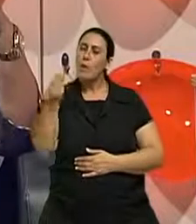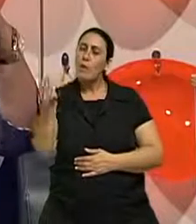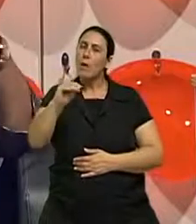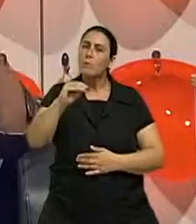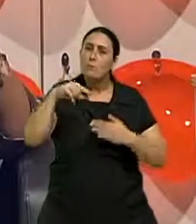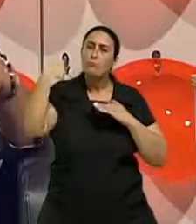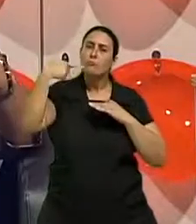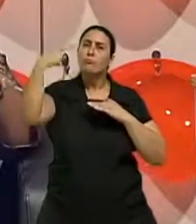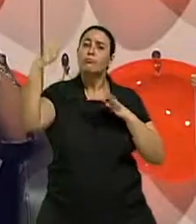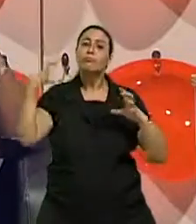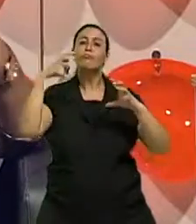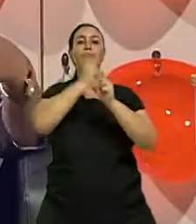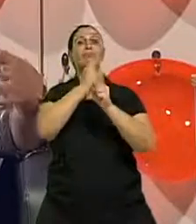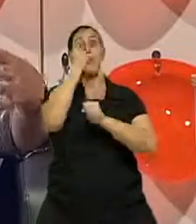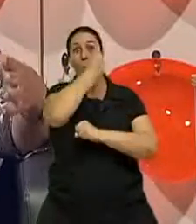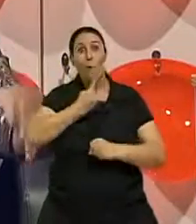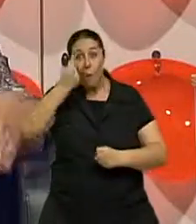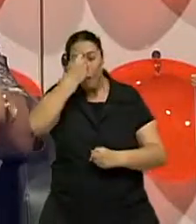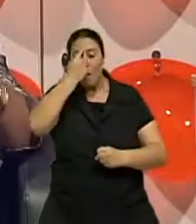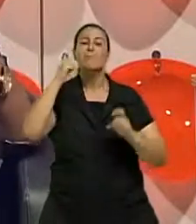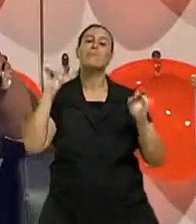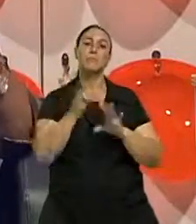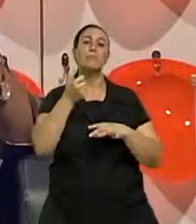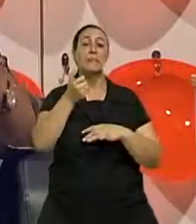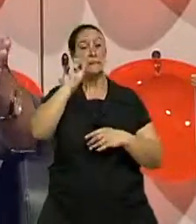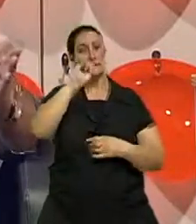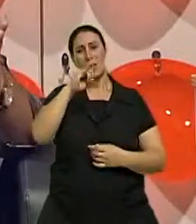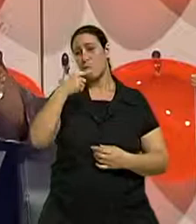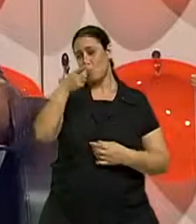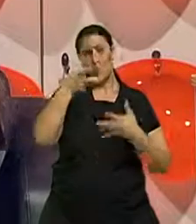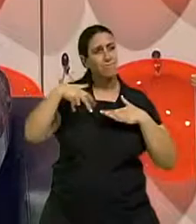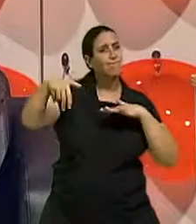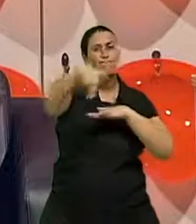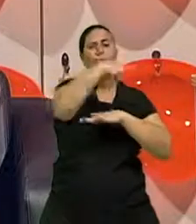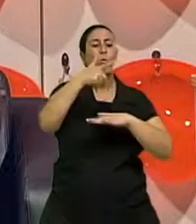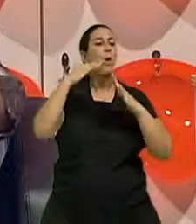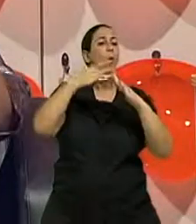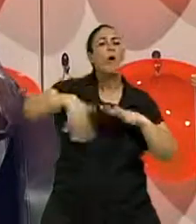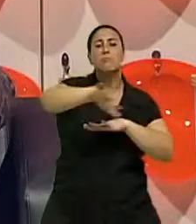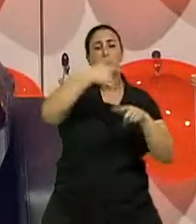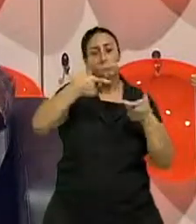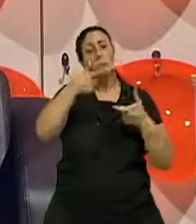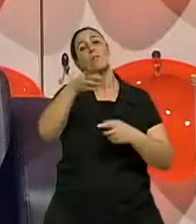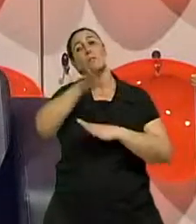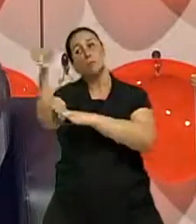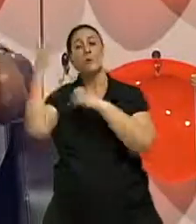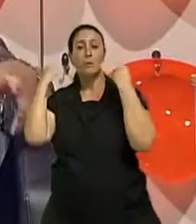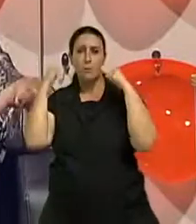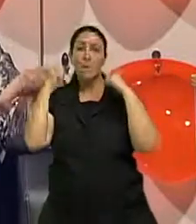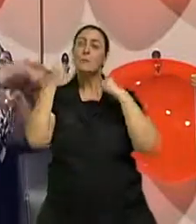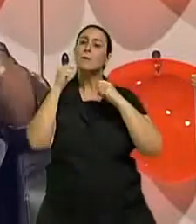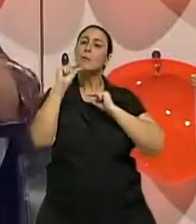a opção for academia, então que se comece devagar, fazendo poucos exercícios ou poucas